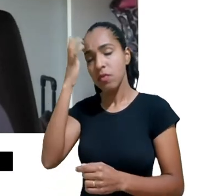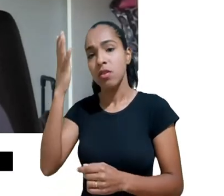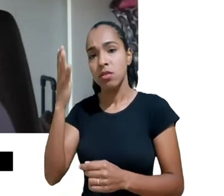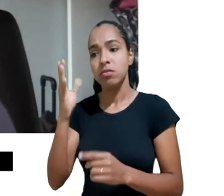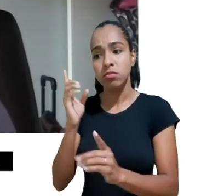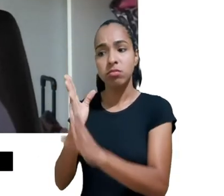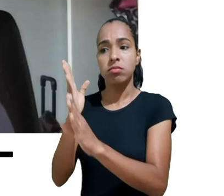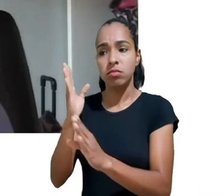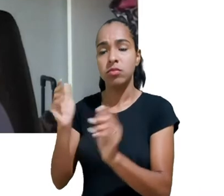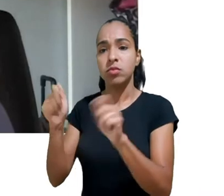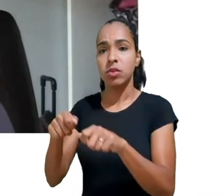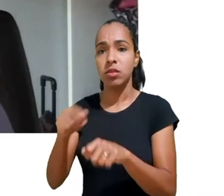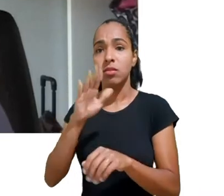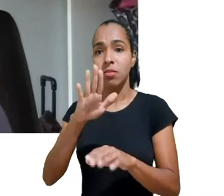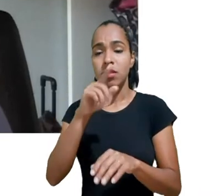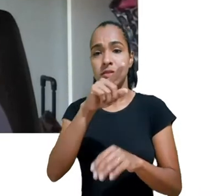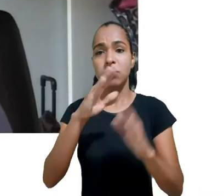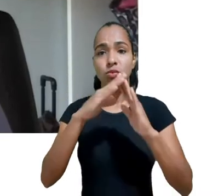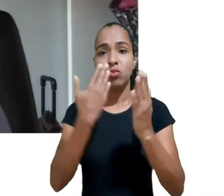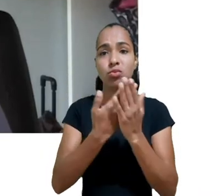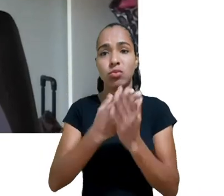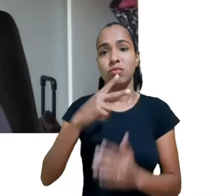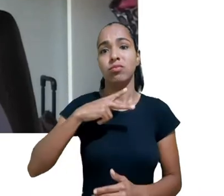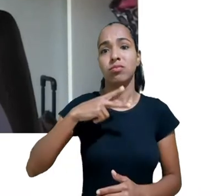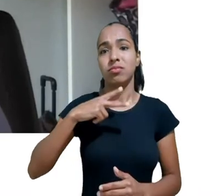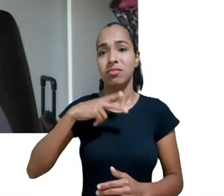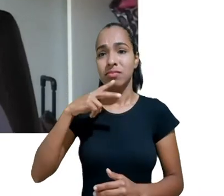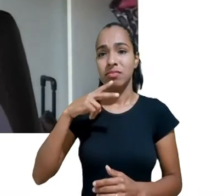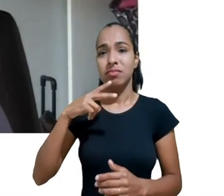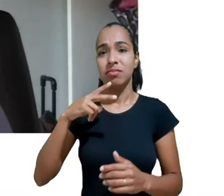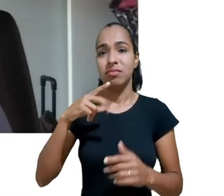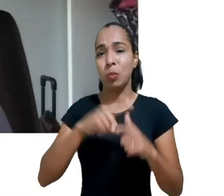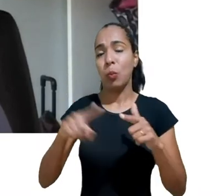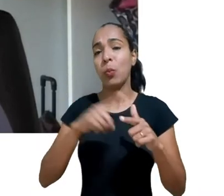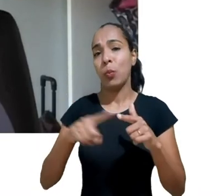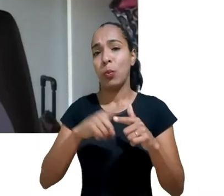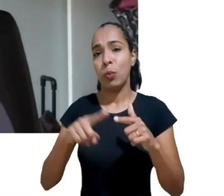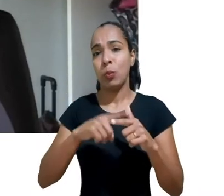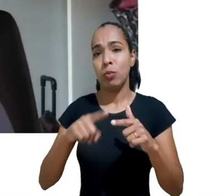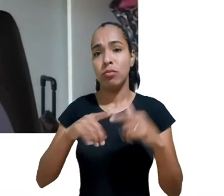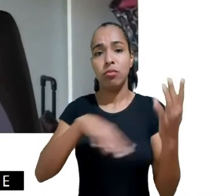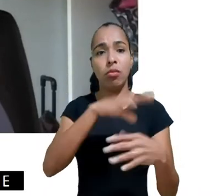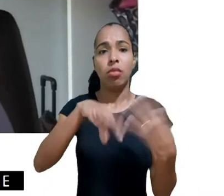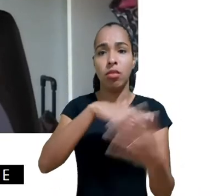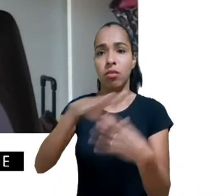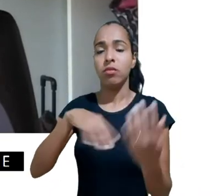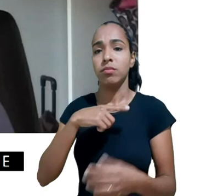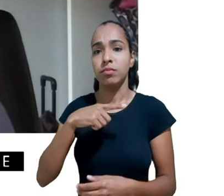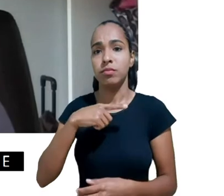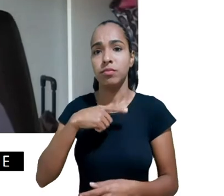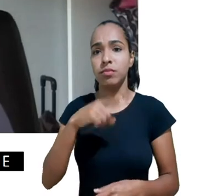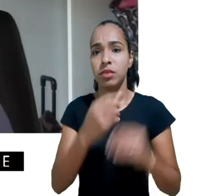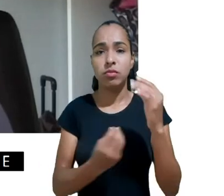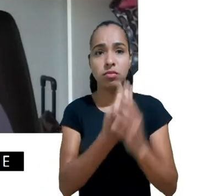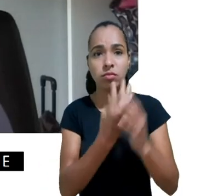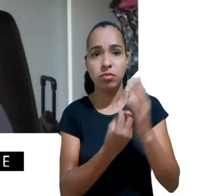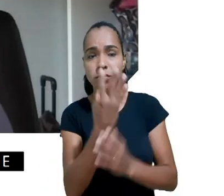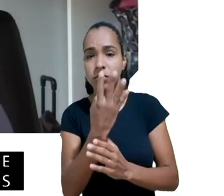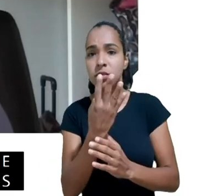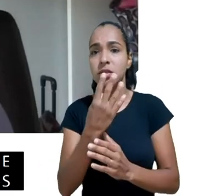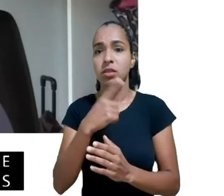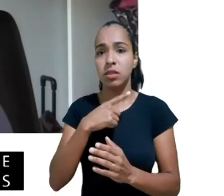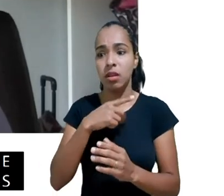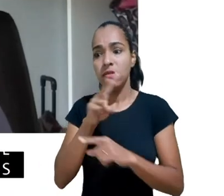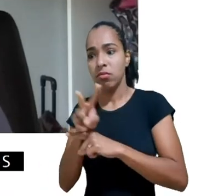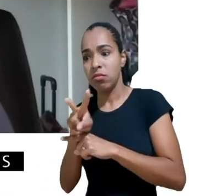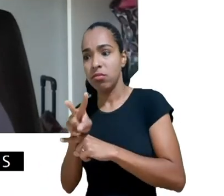desregulados que estão aí criando novas maneiras de fazer vigilância em crianças e isso